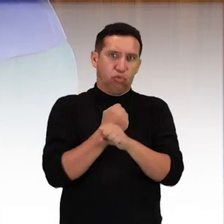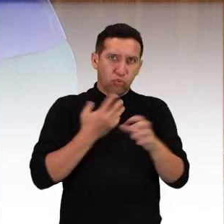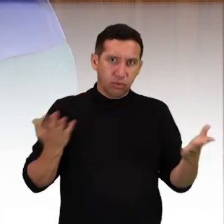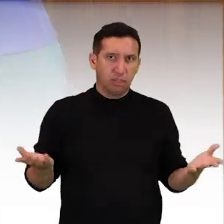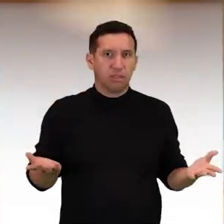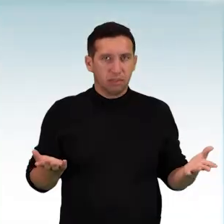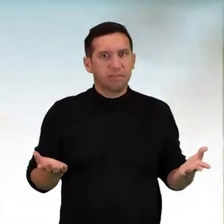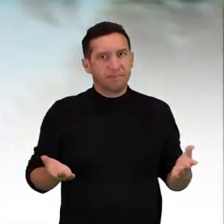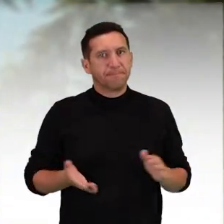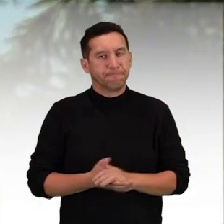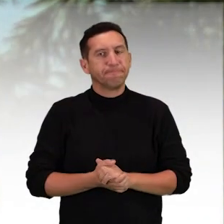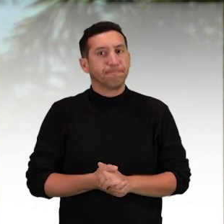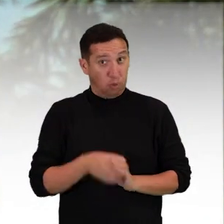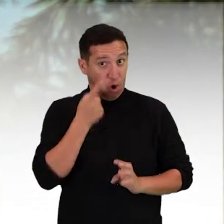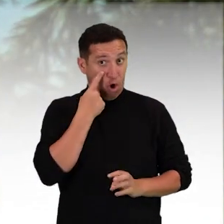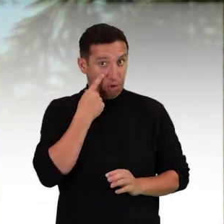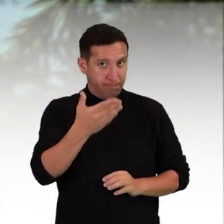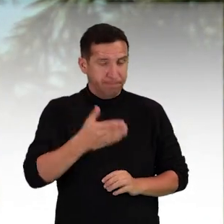Olha só!